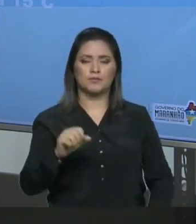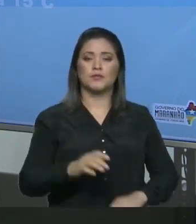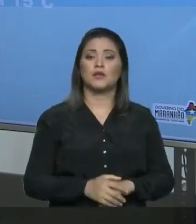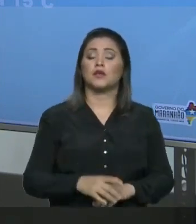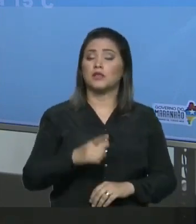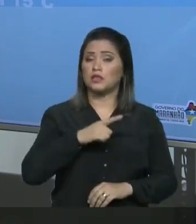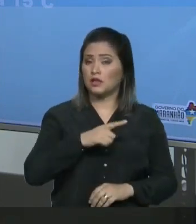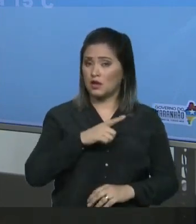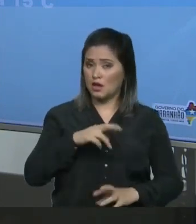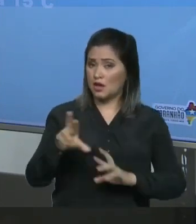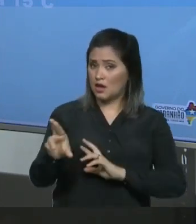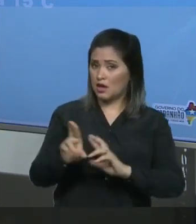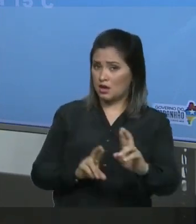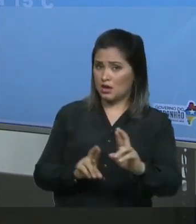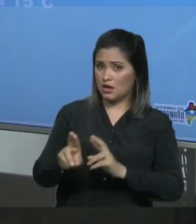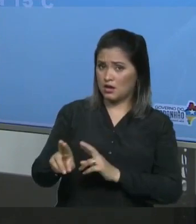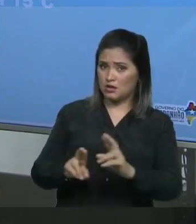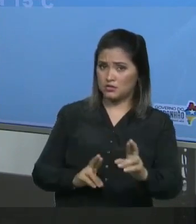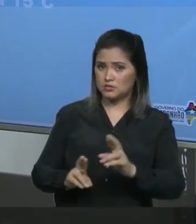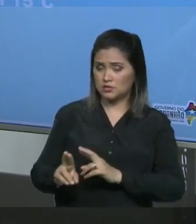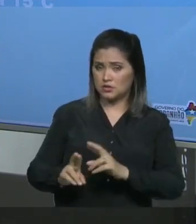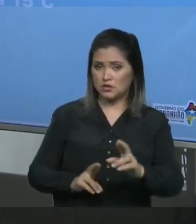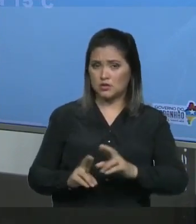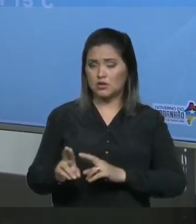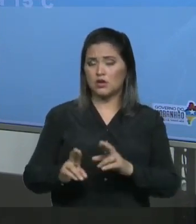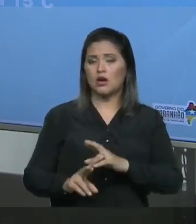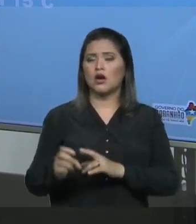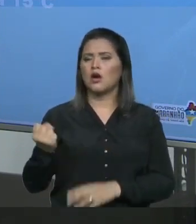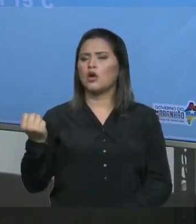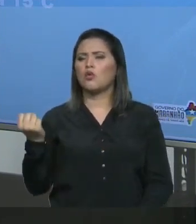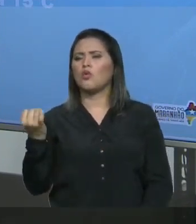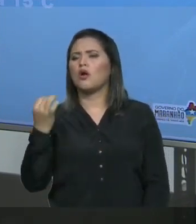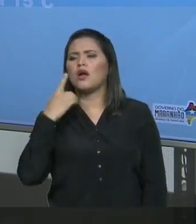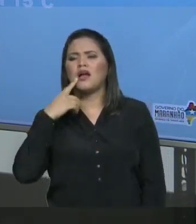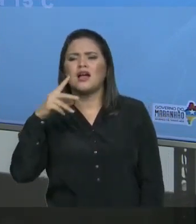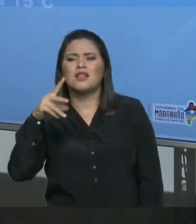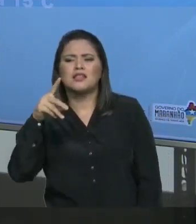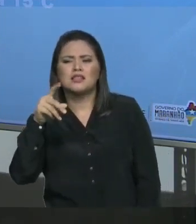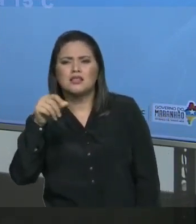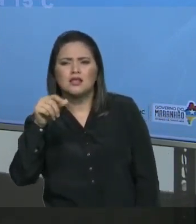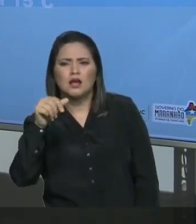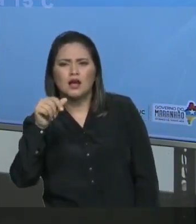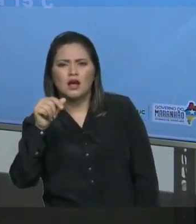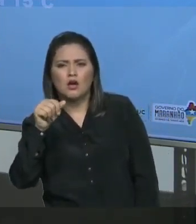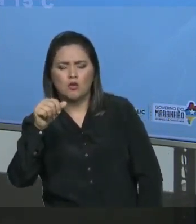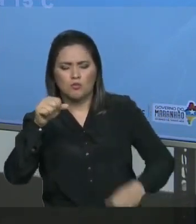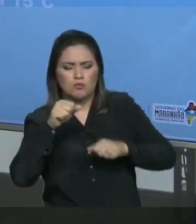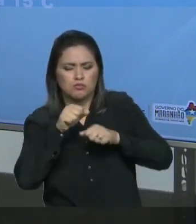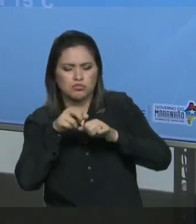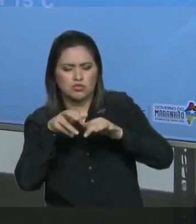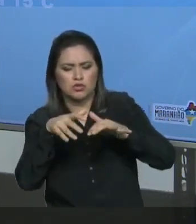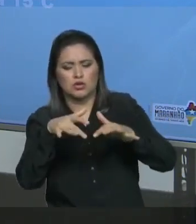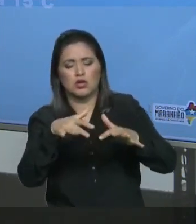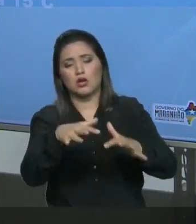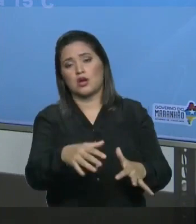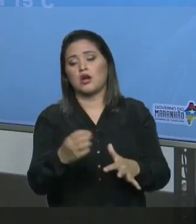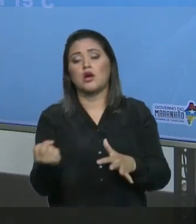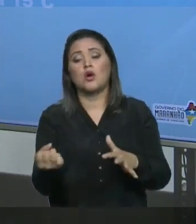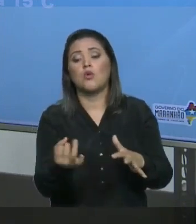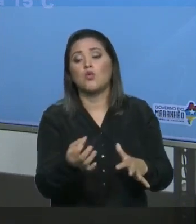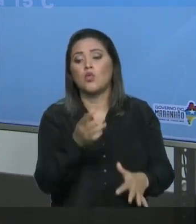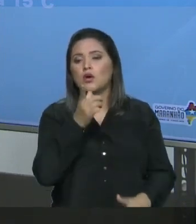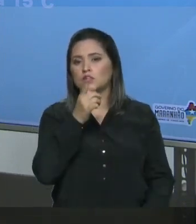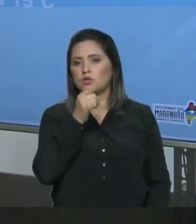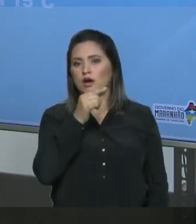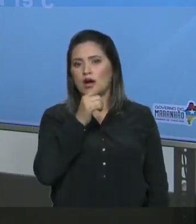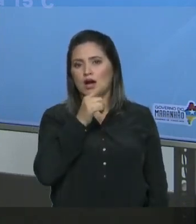quantidade de sal Que é possível dissolver Na quantidade padrão de água Que no caso é 1000 gramas Mostrando que em